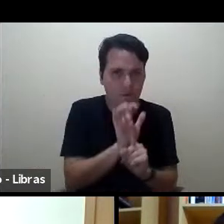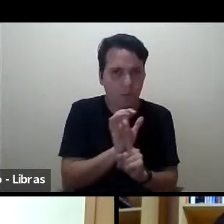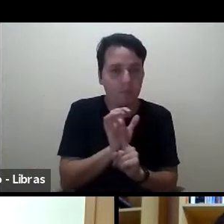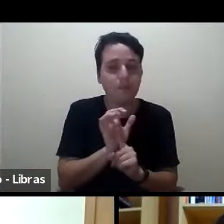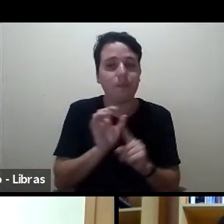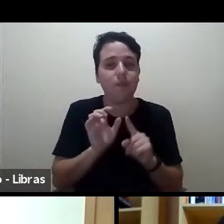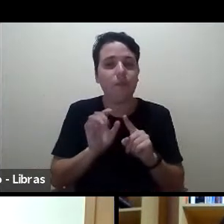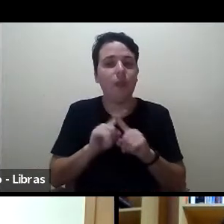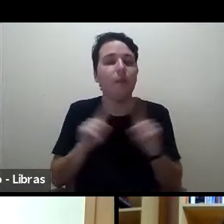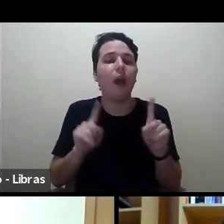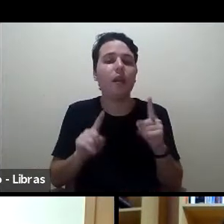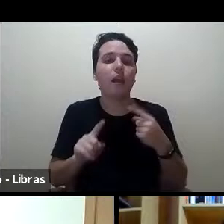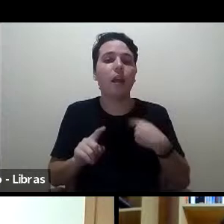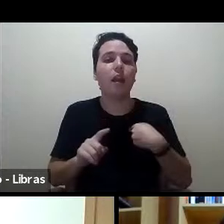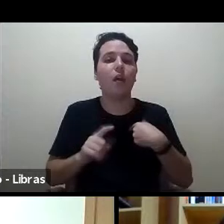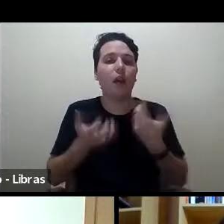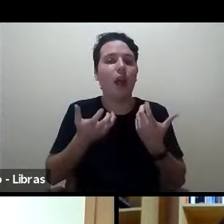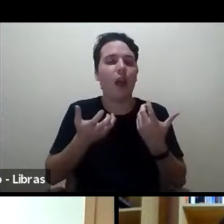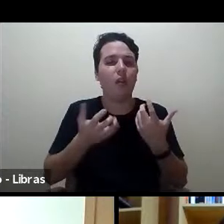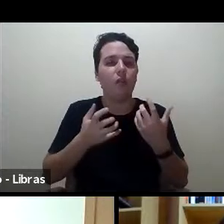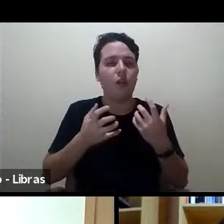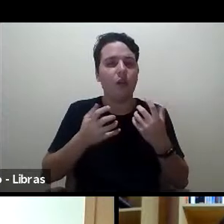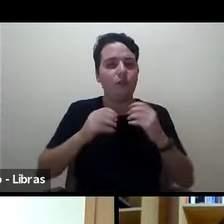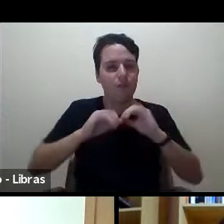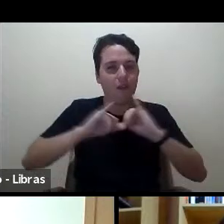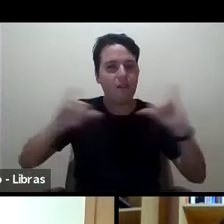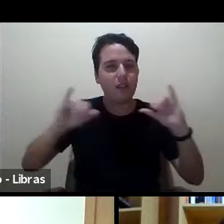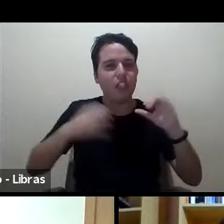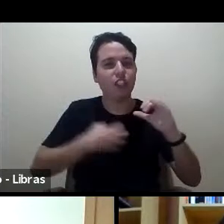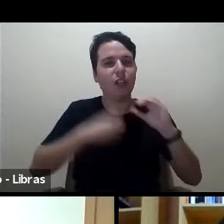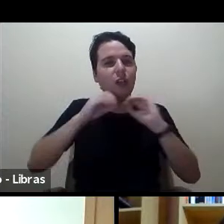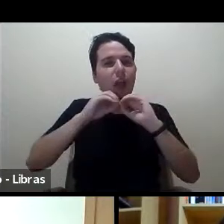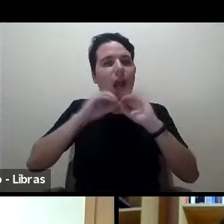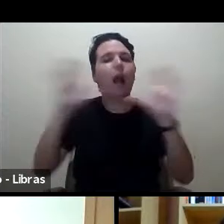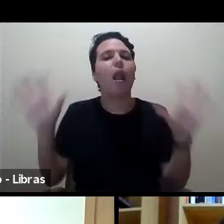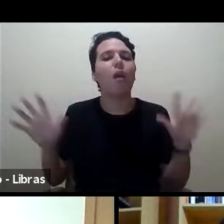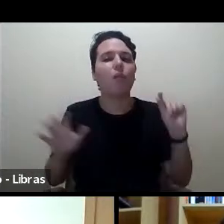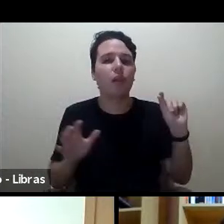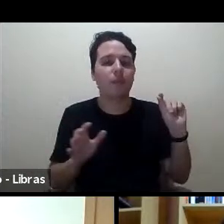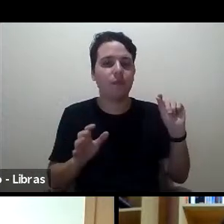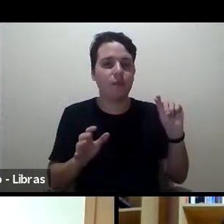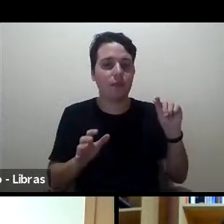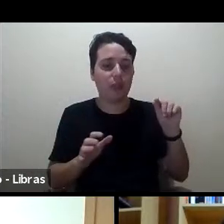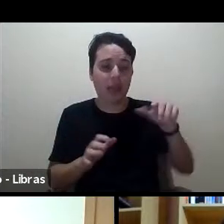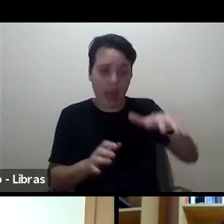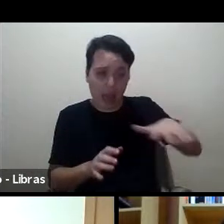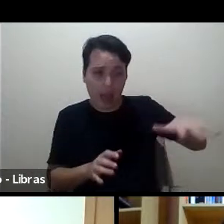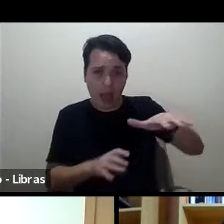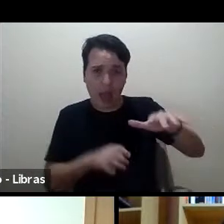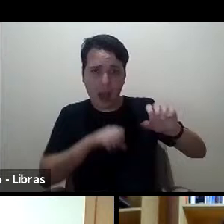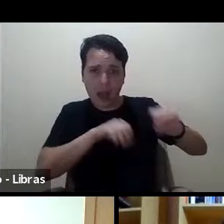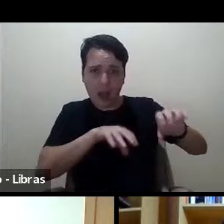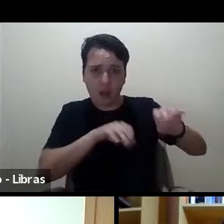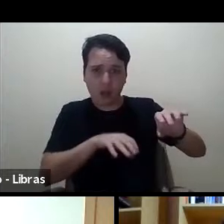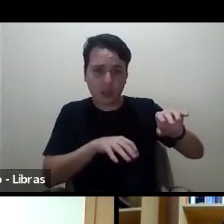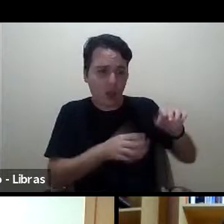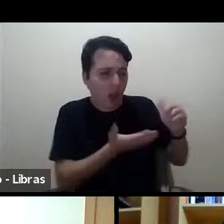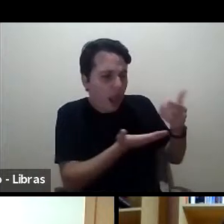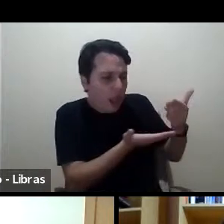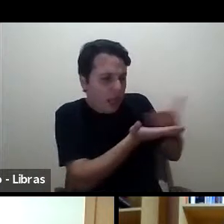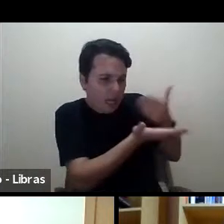deixar bem claro que o livro na educação não é um artefacto do passado.